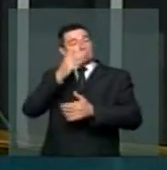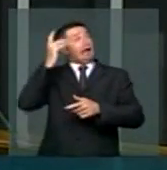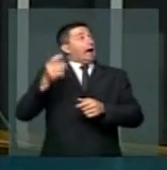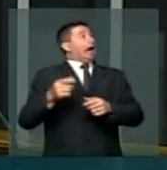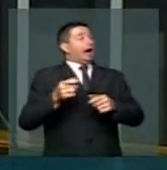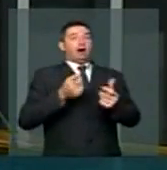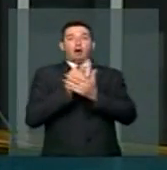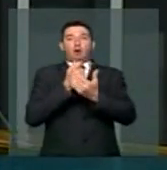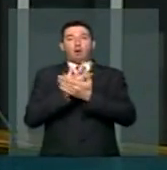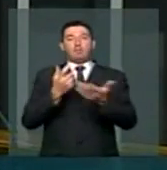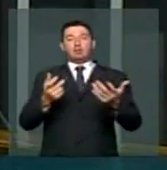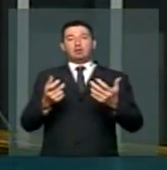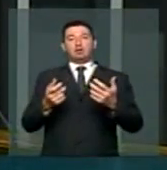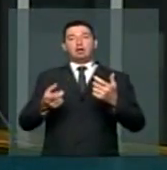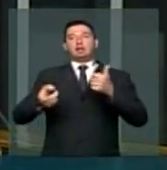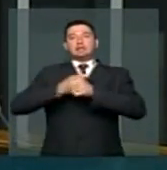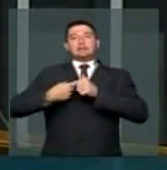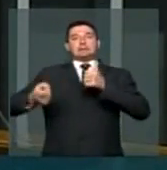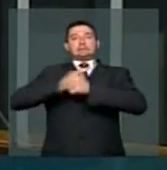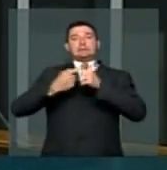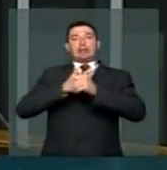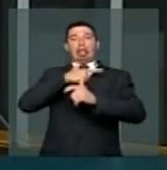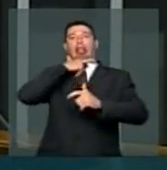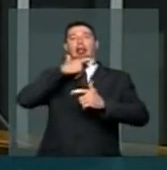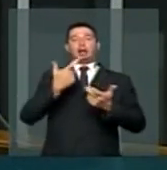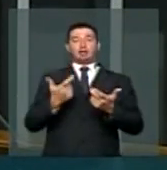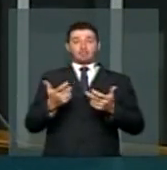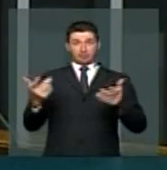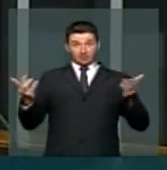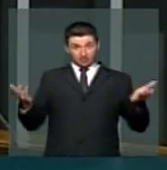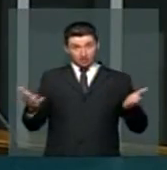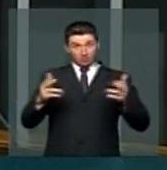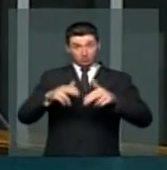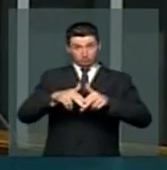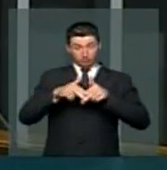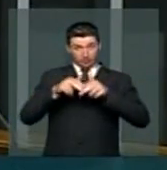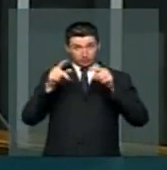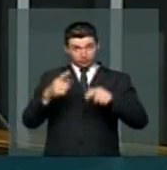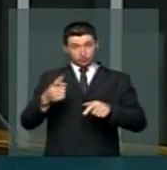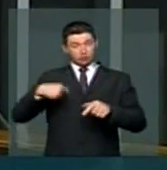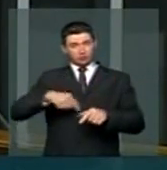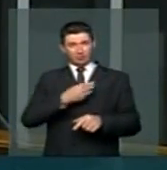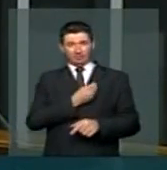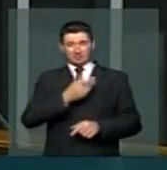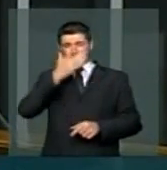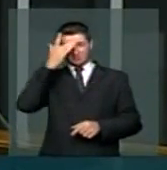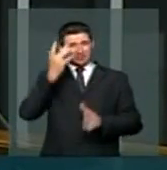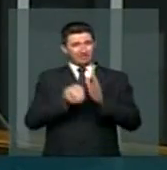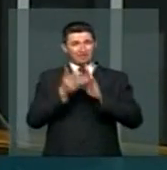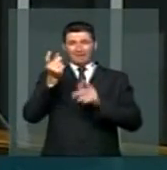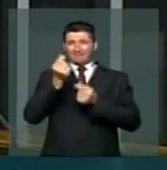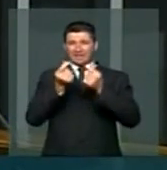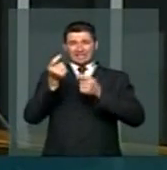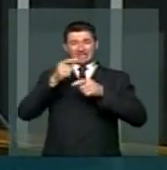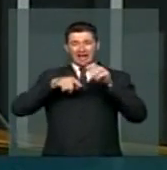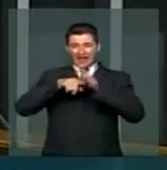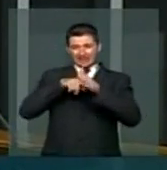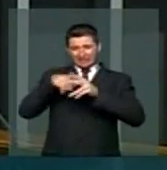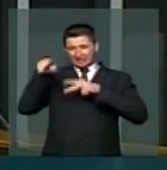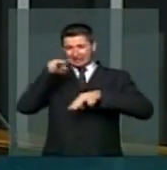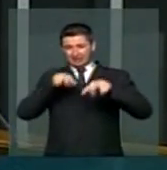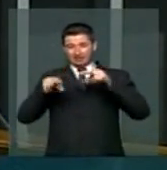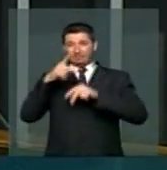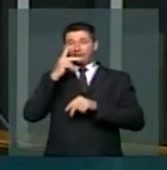acostumaram a uma rotina de endividamento. Nesse cenário em que vivemos, muitos analistas financeiros argumentam